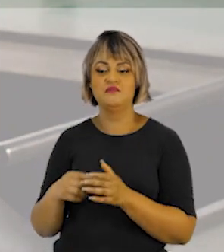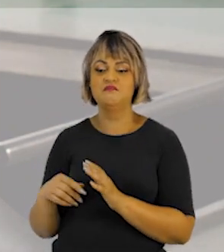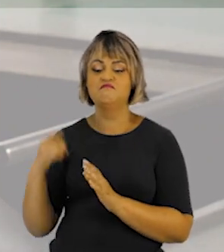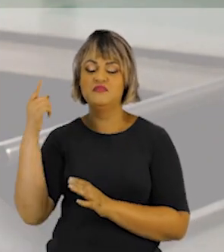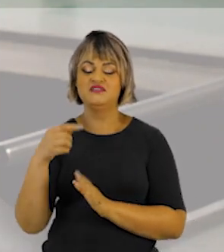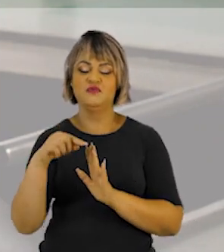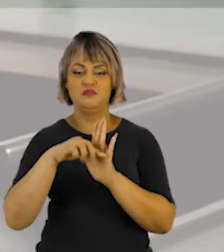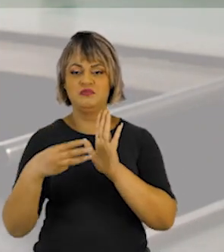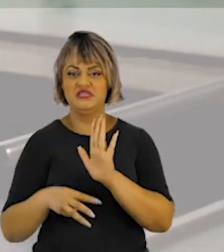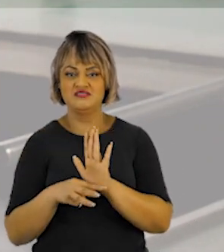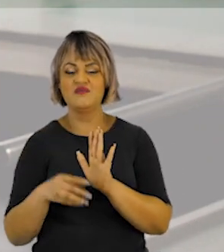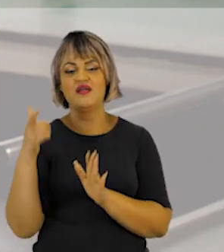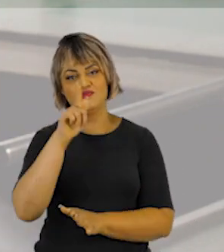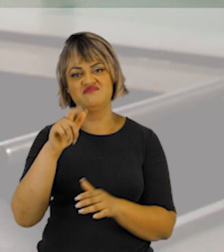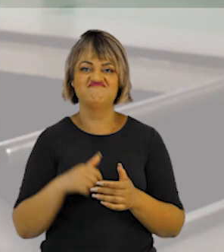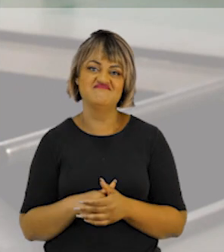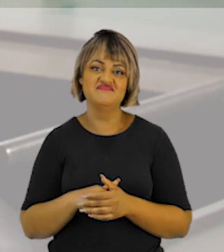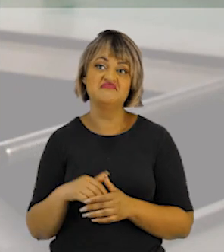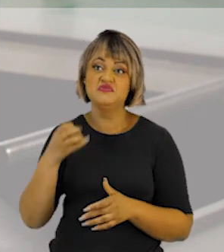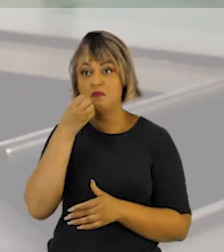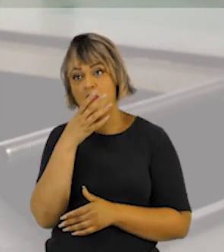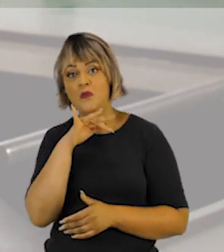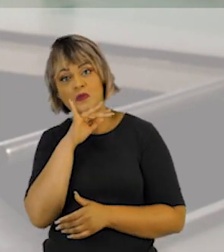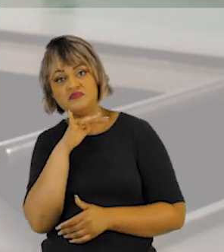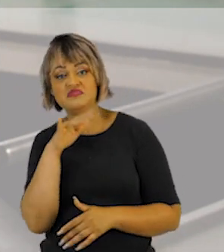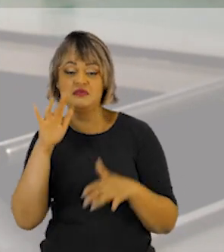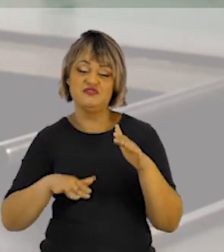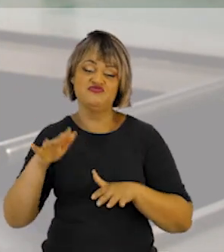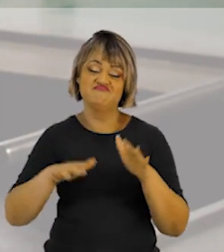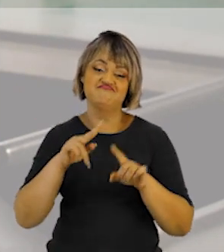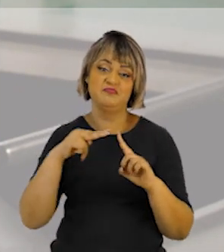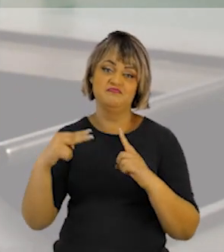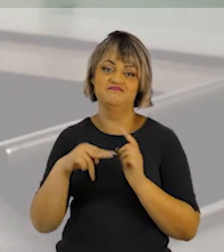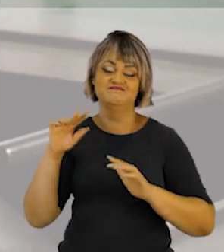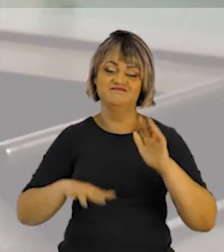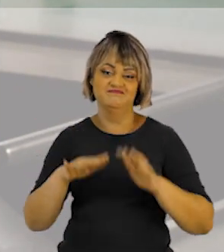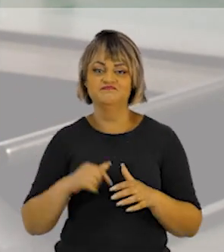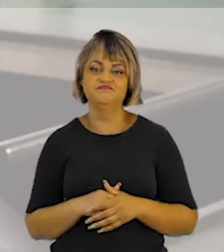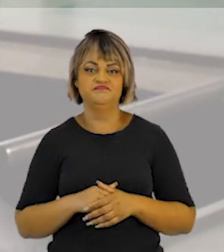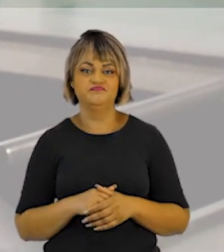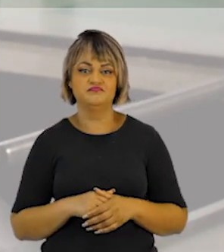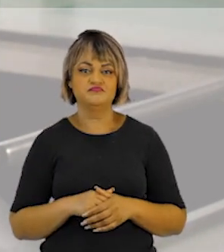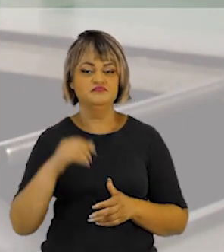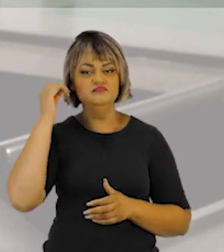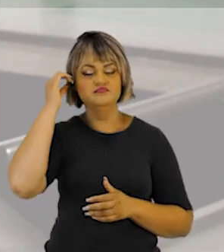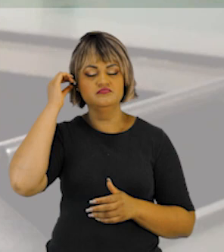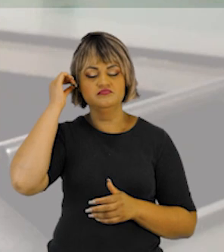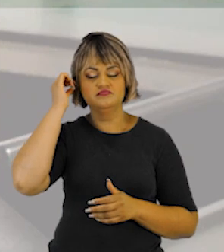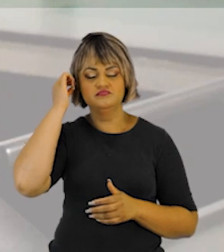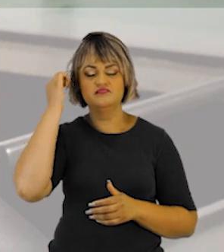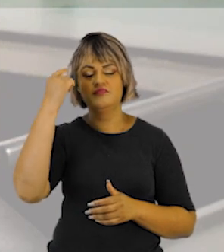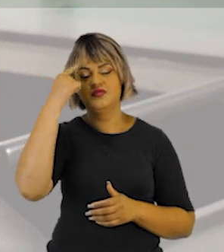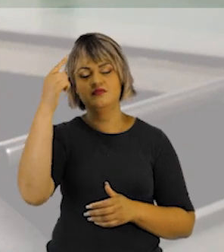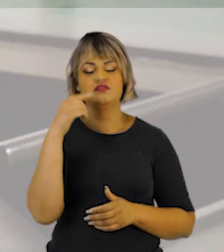o terceiro colocado do Partido B, está eleito. Isso é bom ou é ruim? Depende da perspectiva. Se a gente pensa a eleição